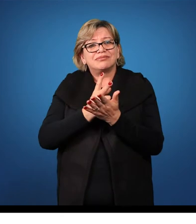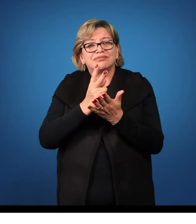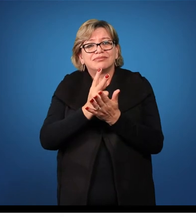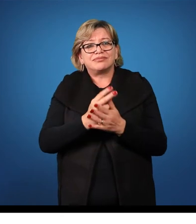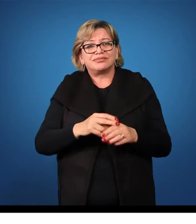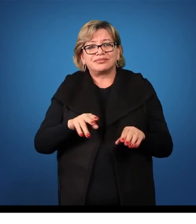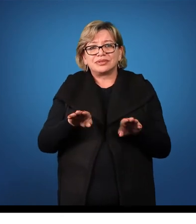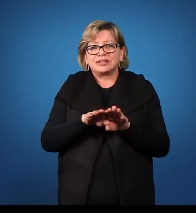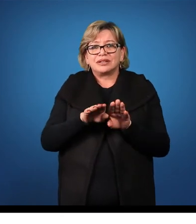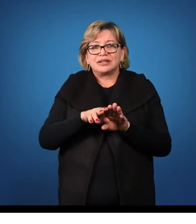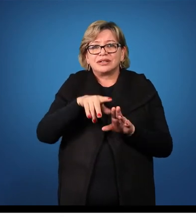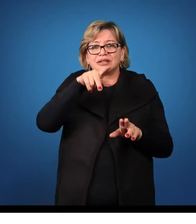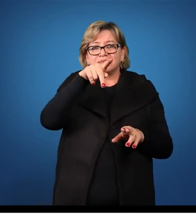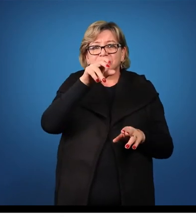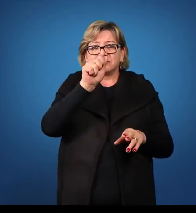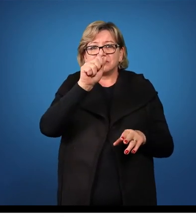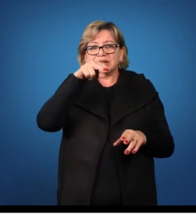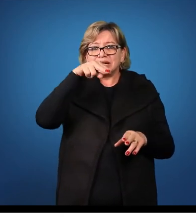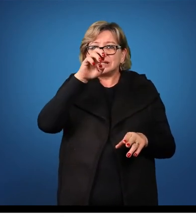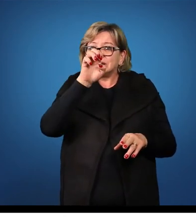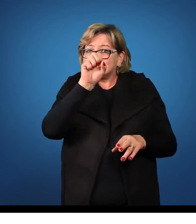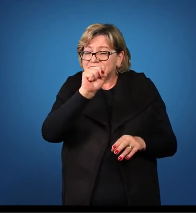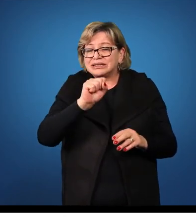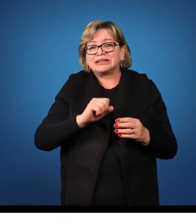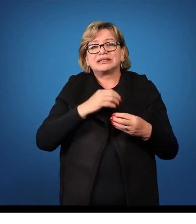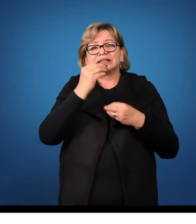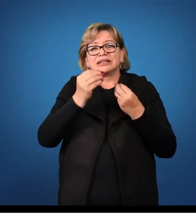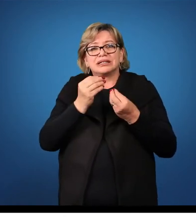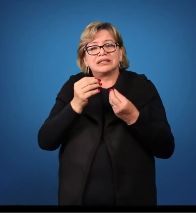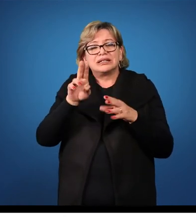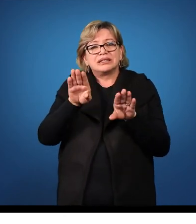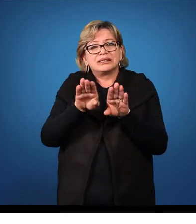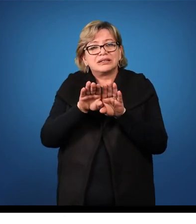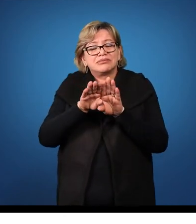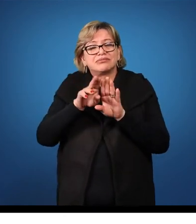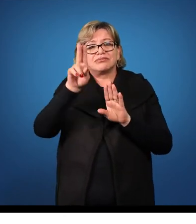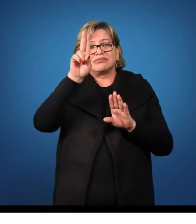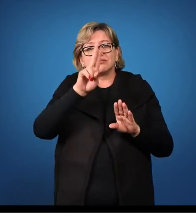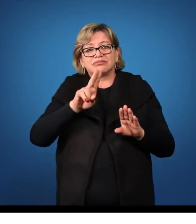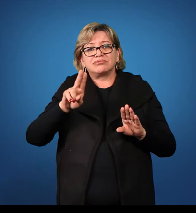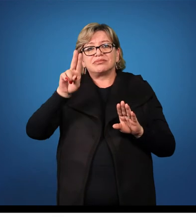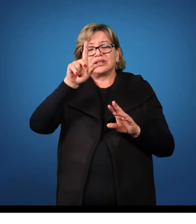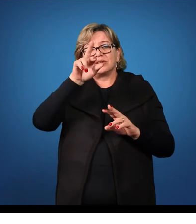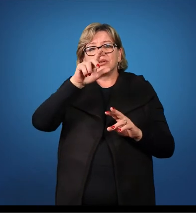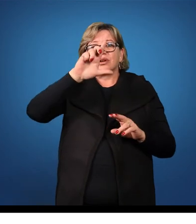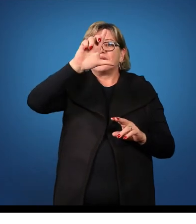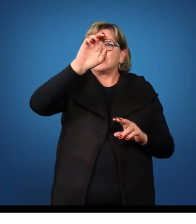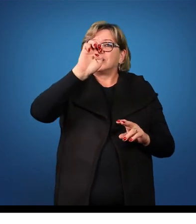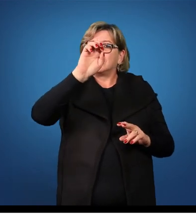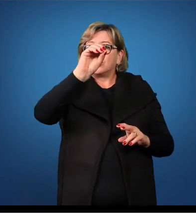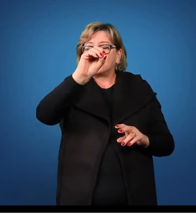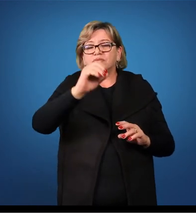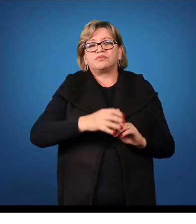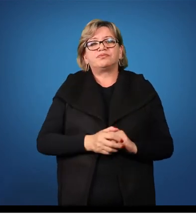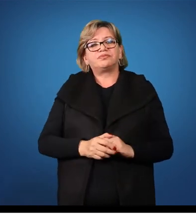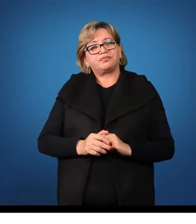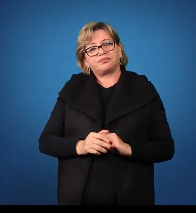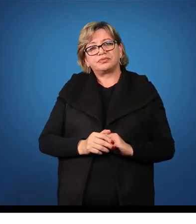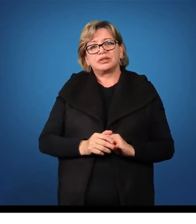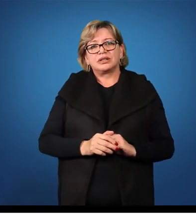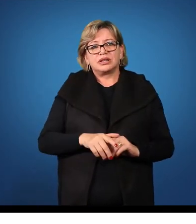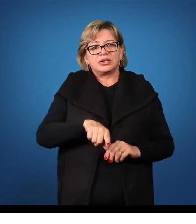PANES, também declina igual LEO, LEONES. Muito bem,